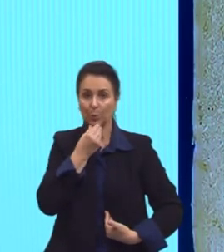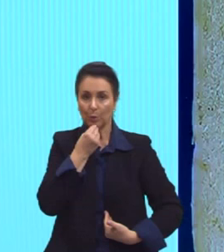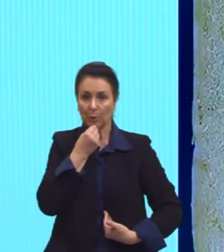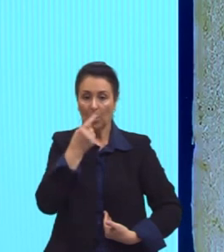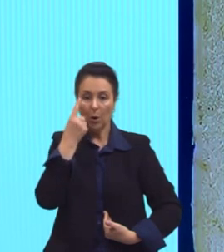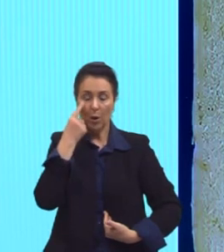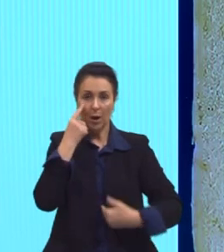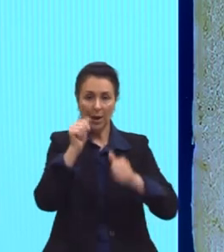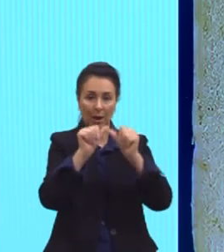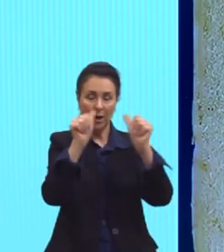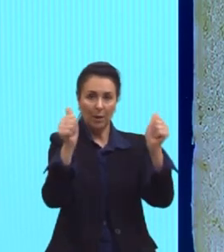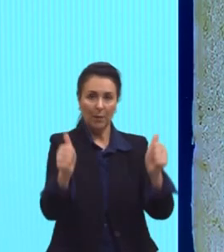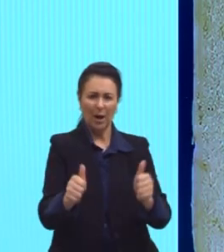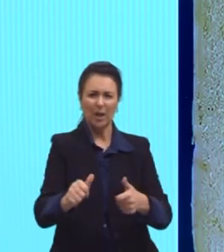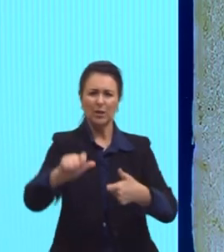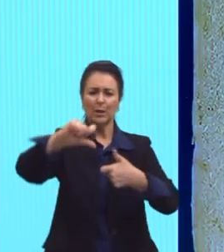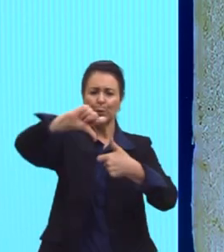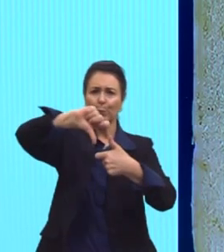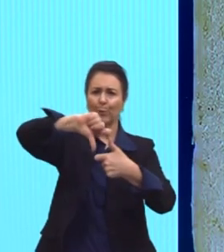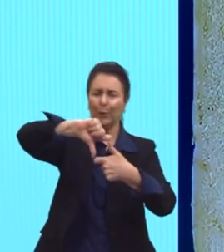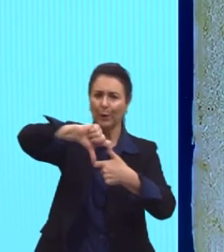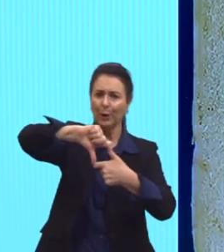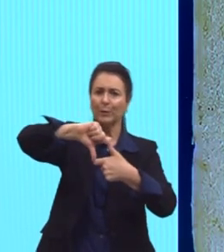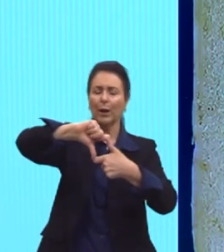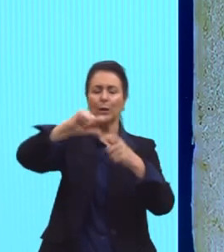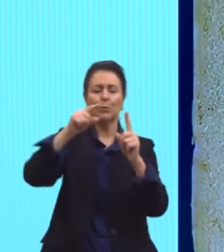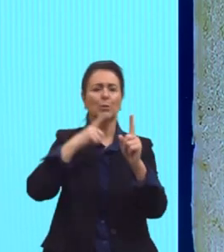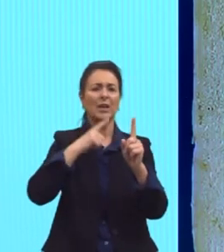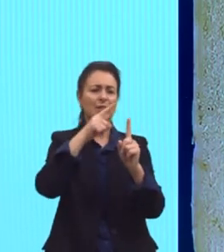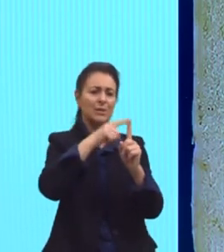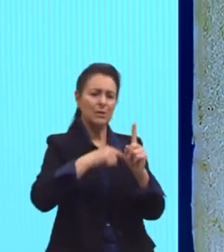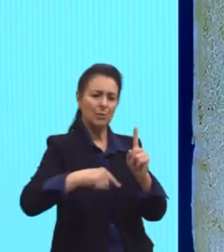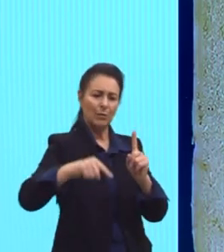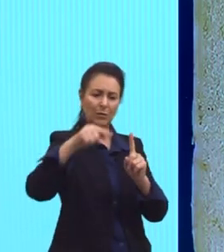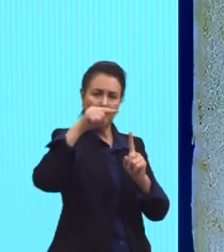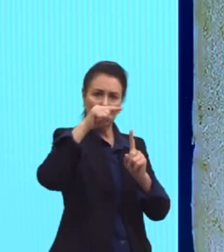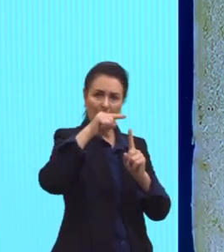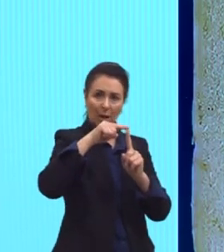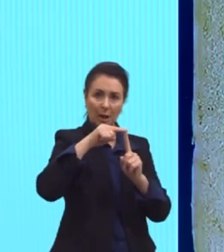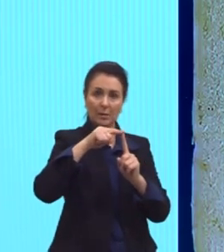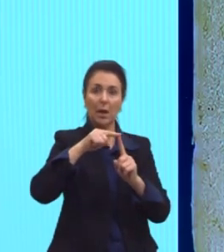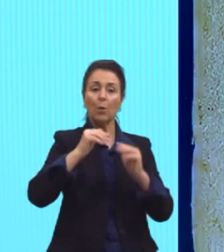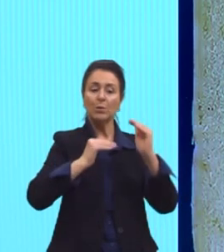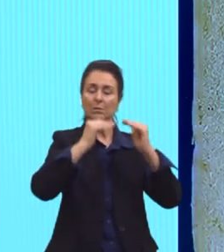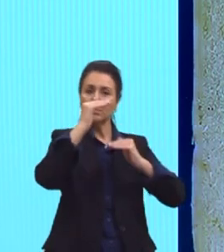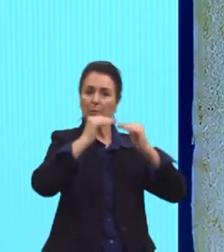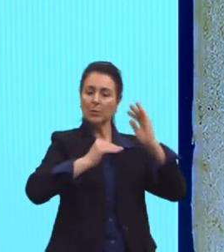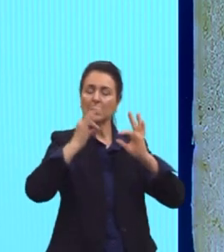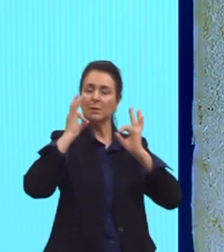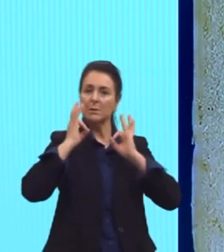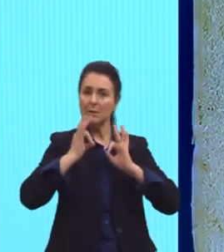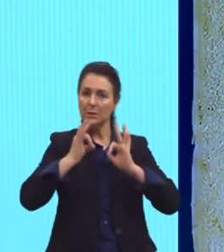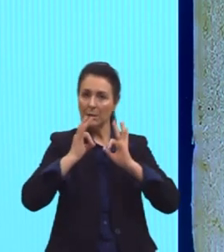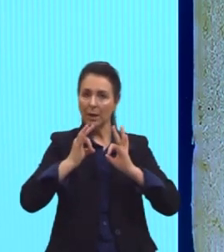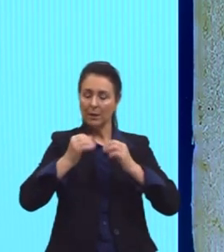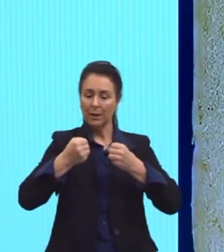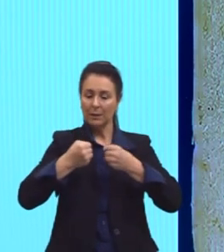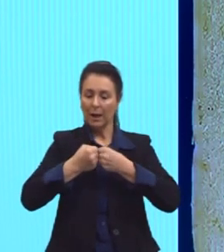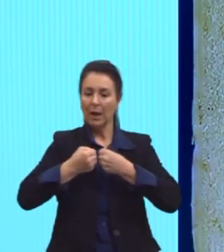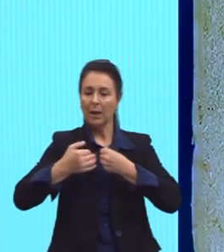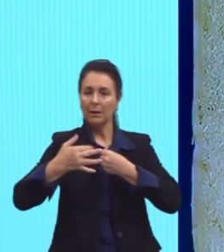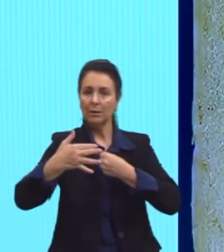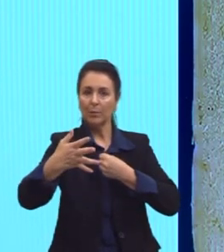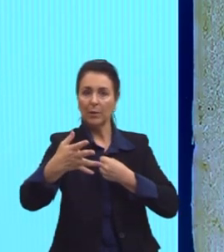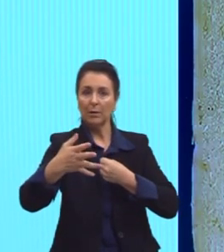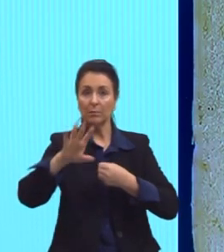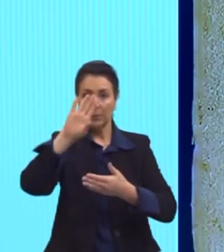temos ali um quadrado, temos também uma circunferência, segue, então, as proporções exatas na anatomia, mas